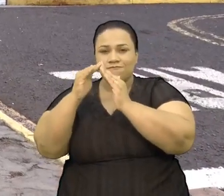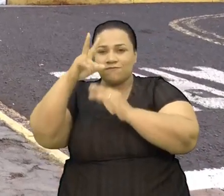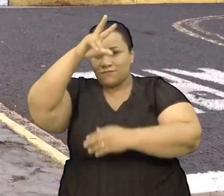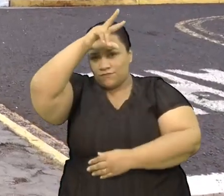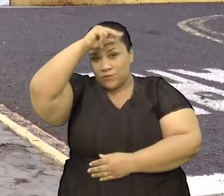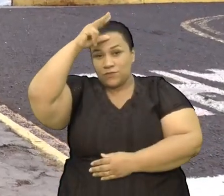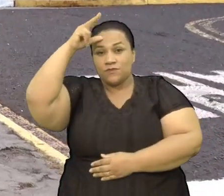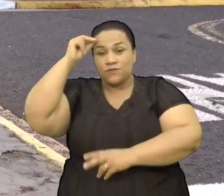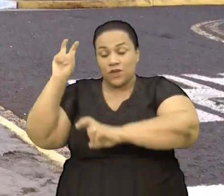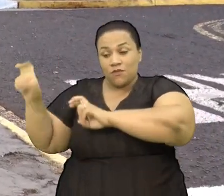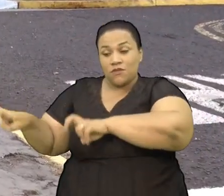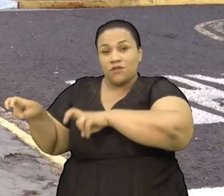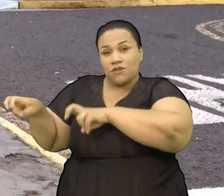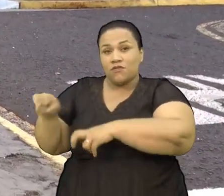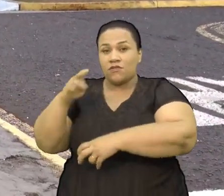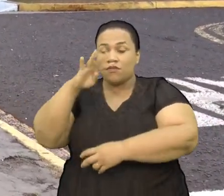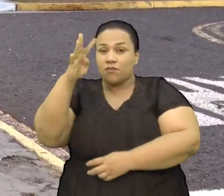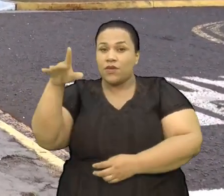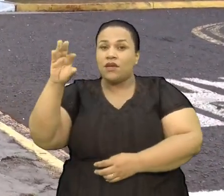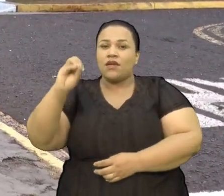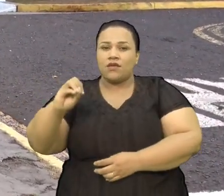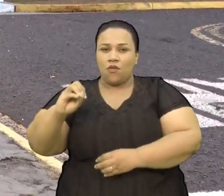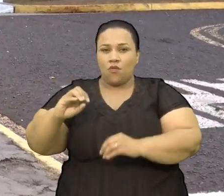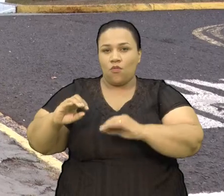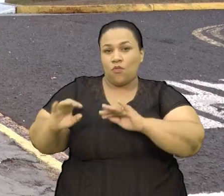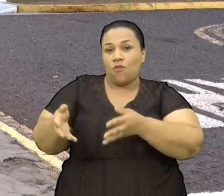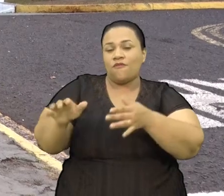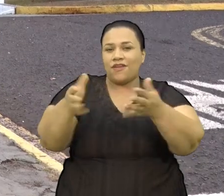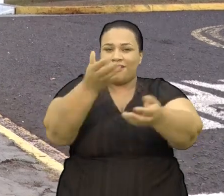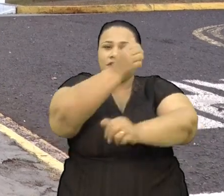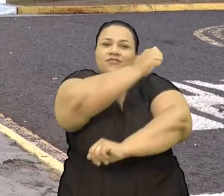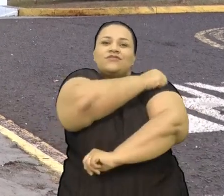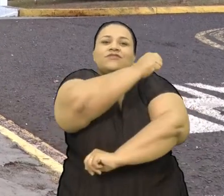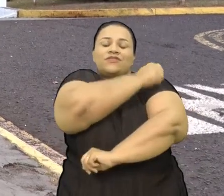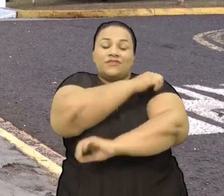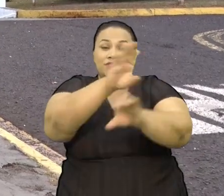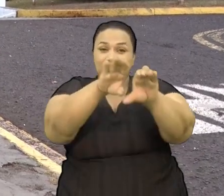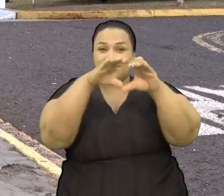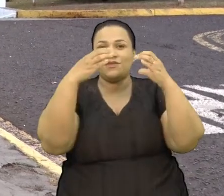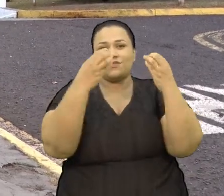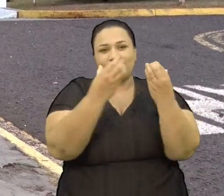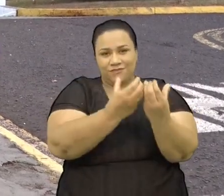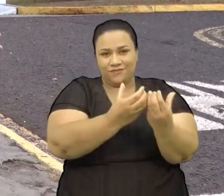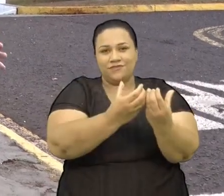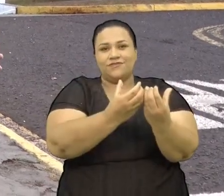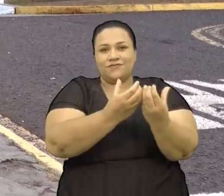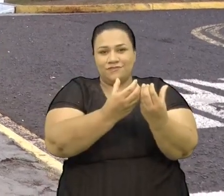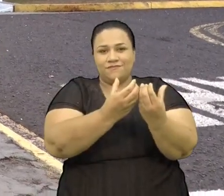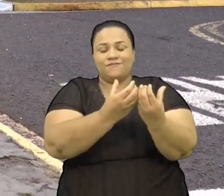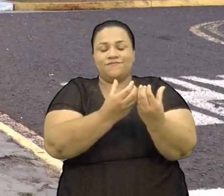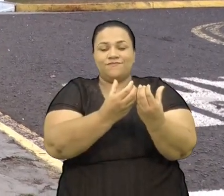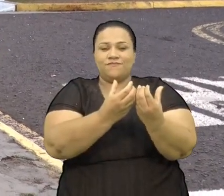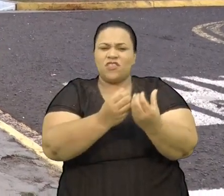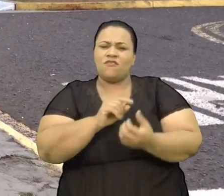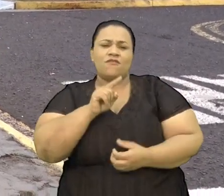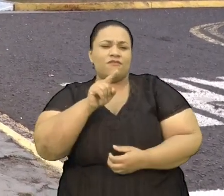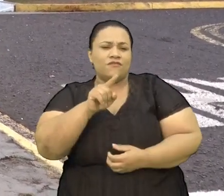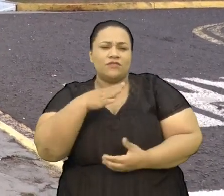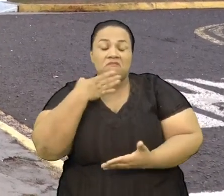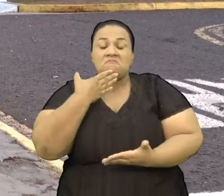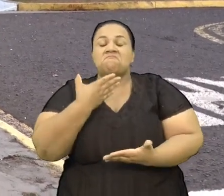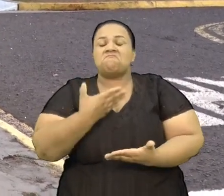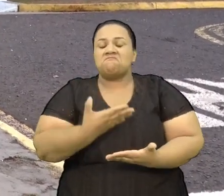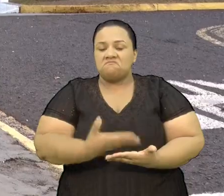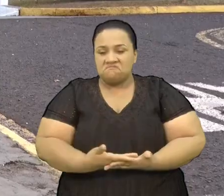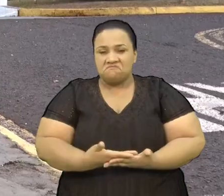Agrícola Barão do Rio Branco oferece aos alunos e à comunidade Eu tenho mais do que certeza que você vai se